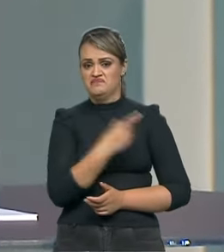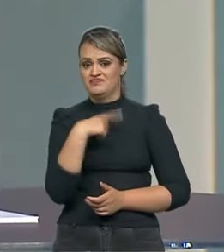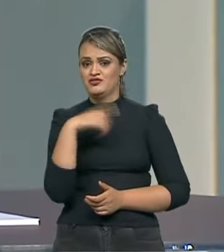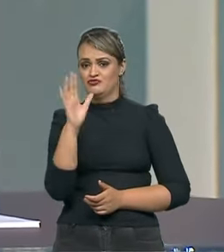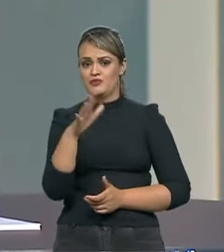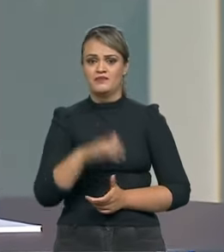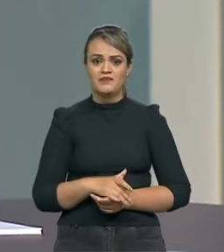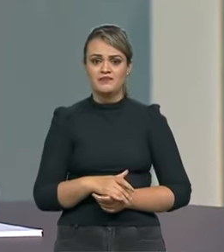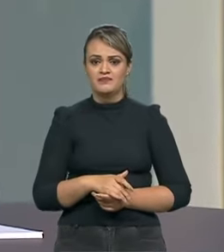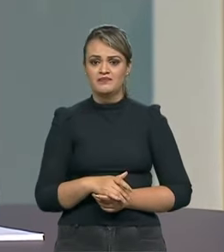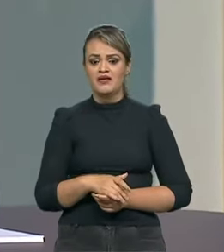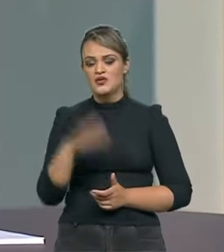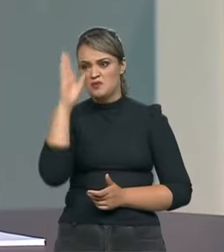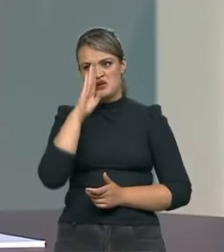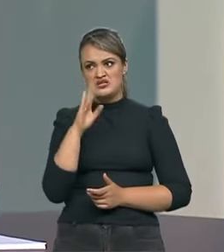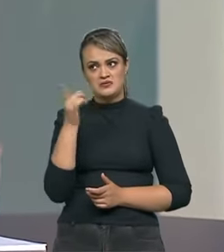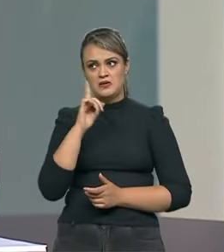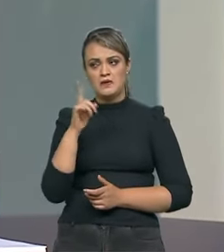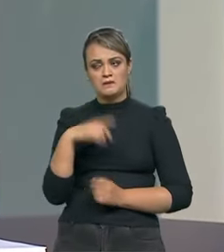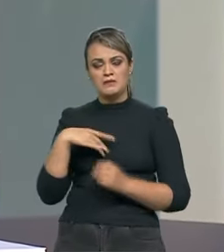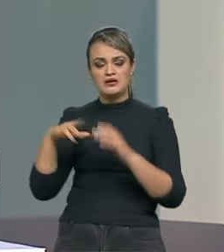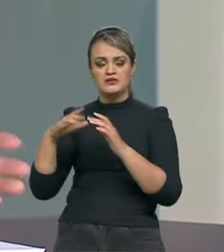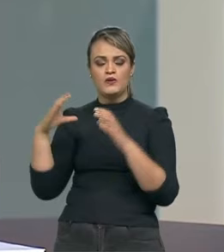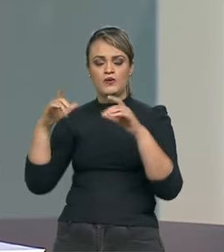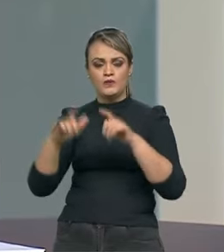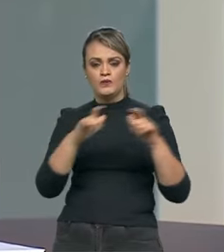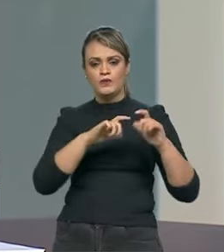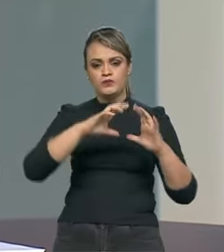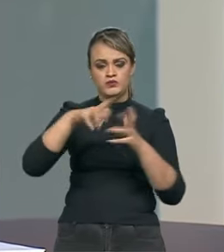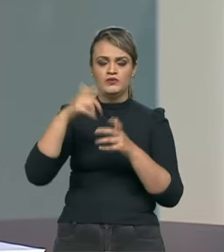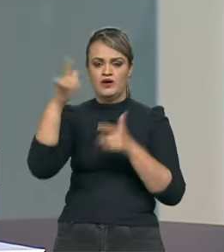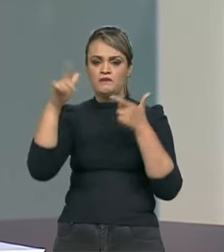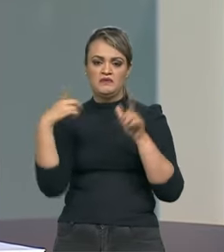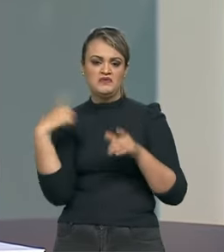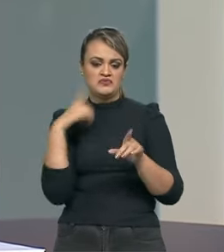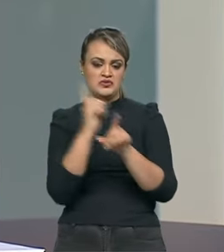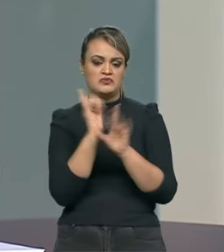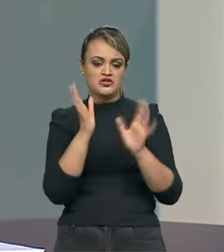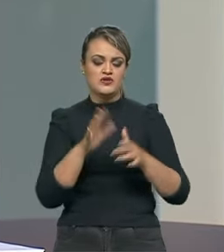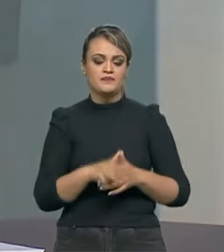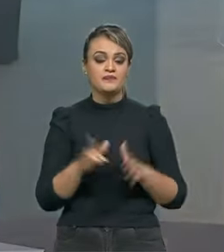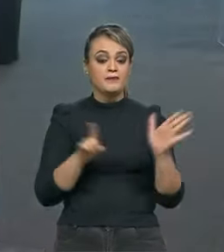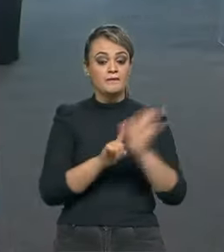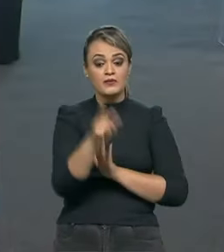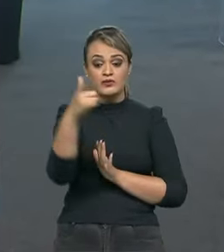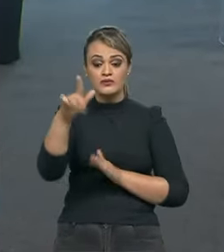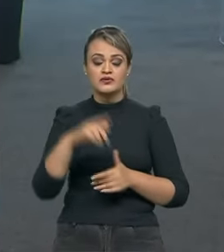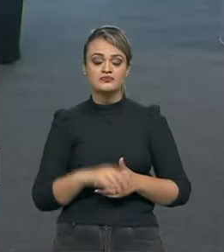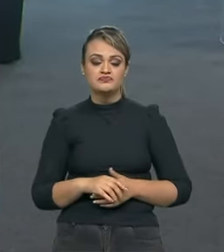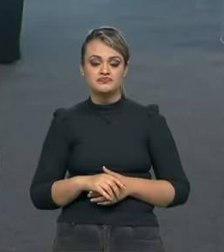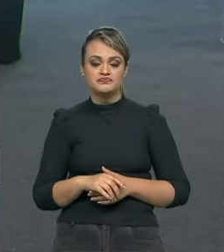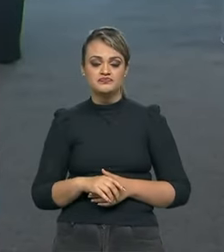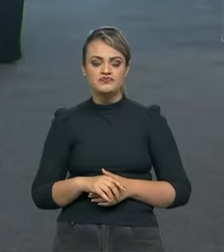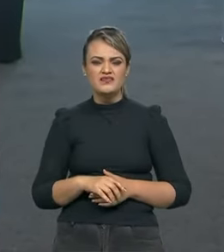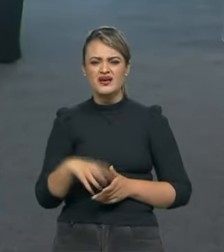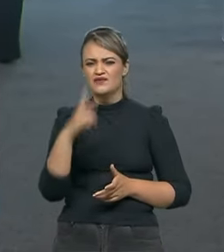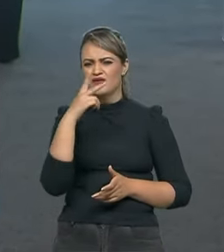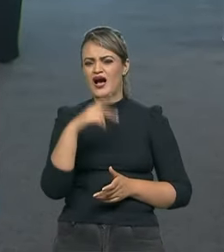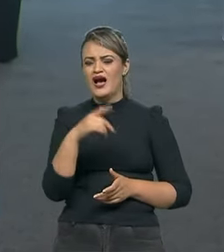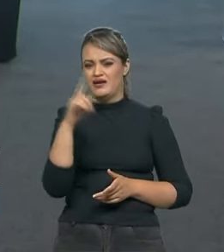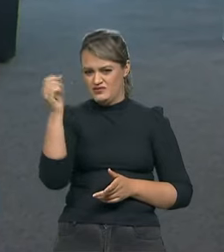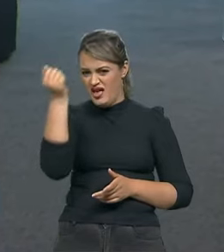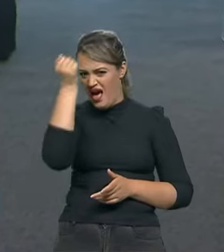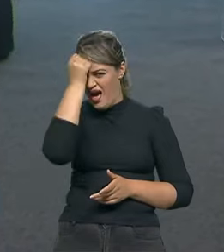Brasil, não pode no Brasil, mas em alguns lugares do mundo já existe isso, sem problema. E depois a pergunta, né? Em qual das corridas você